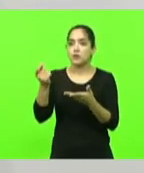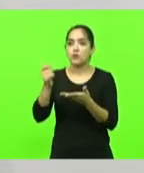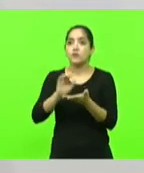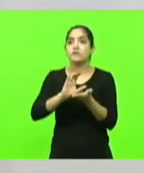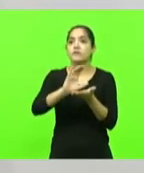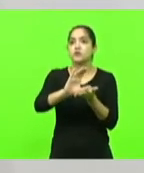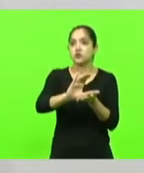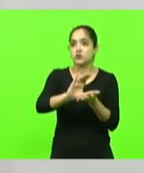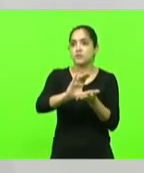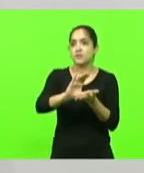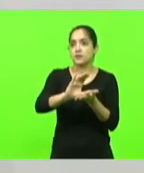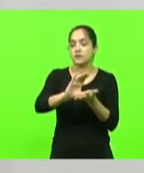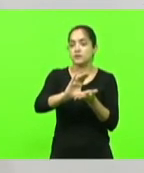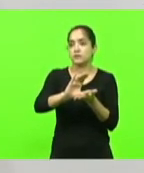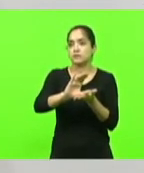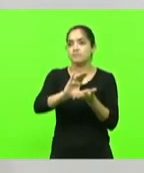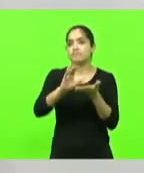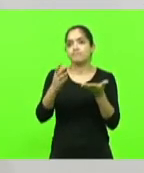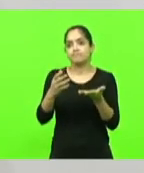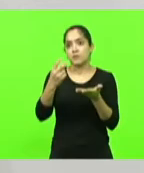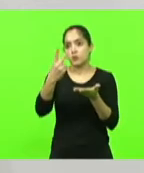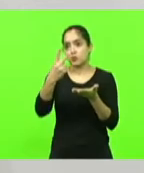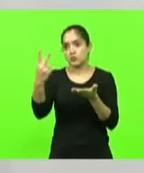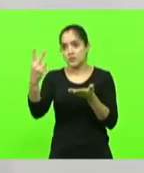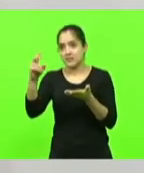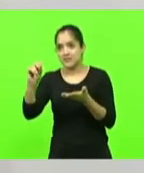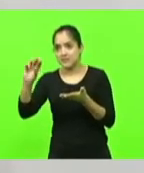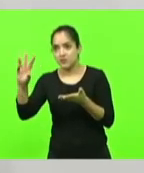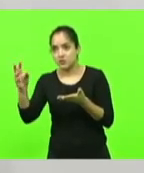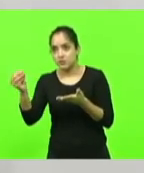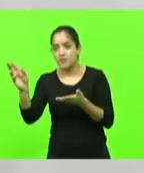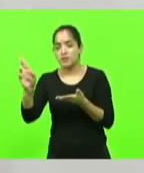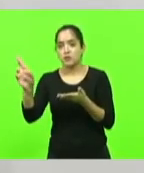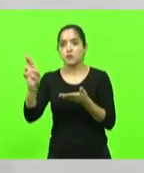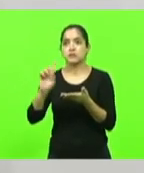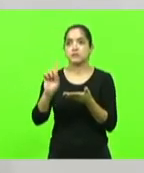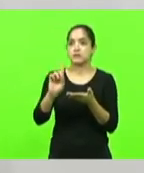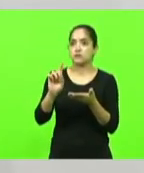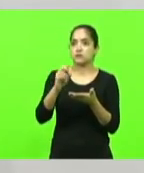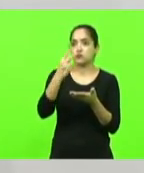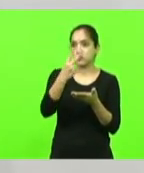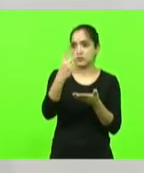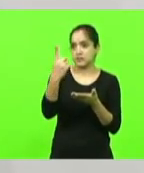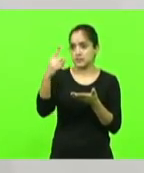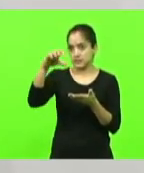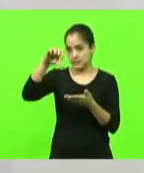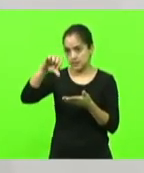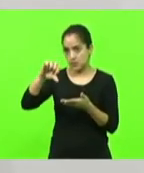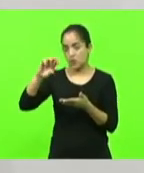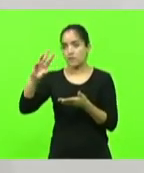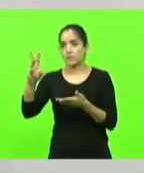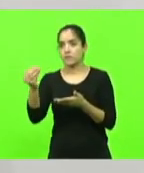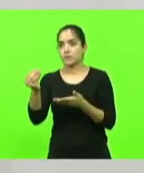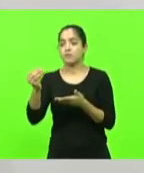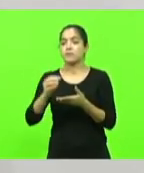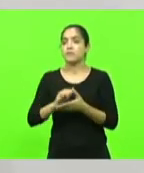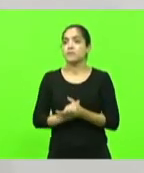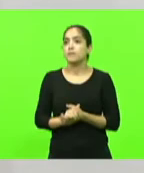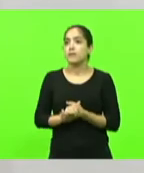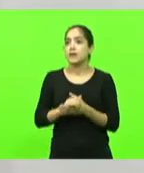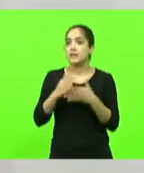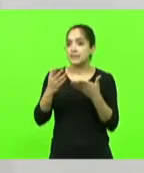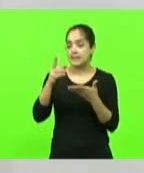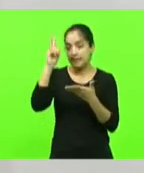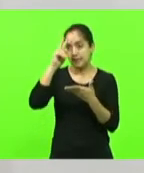não vai chegar a 220 milhões 219,8 milhões e aí é bom nós